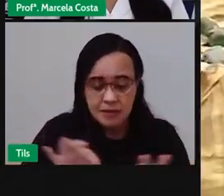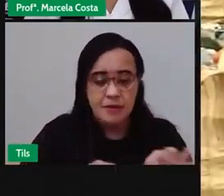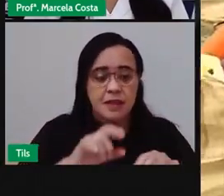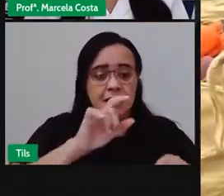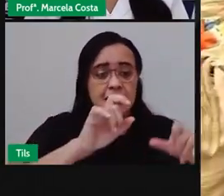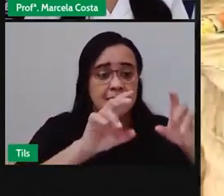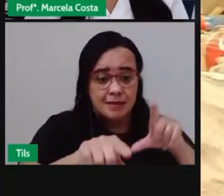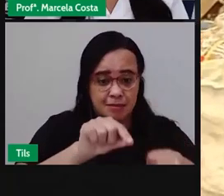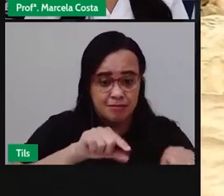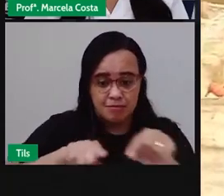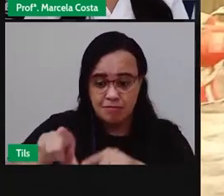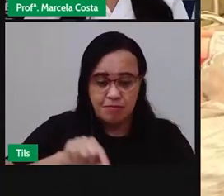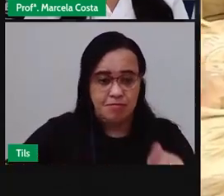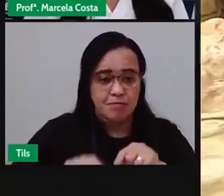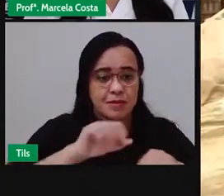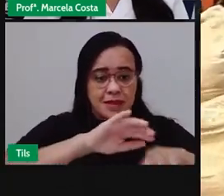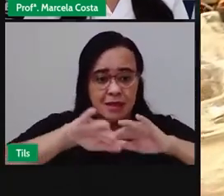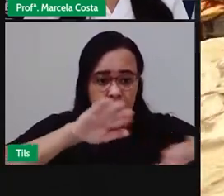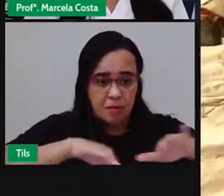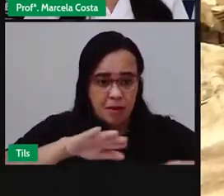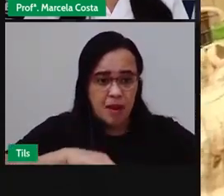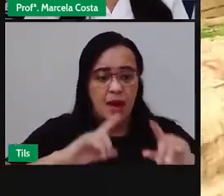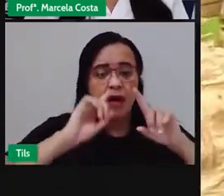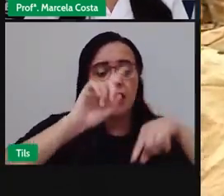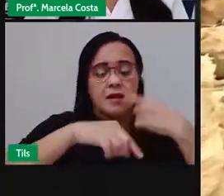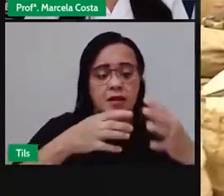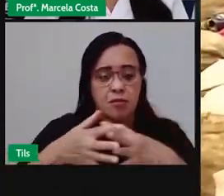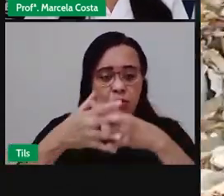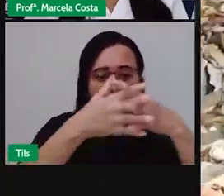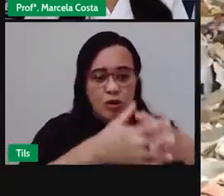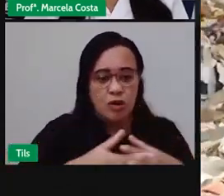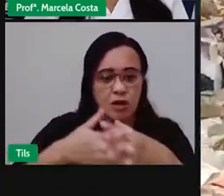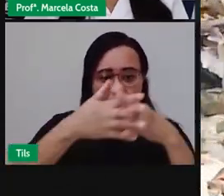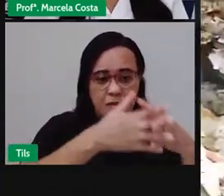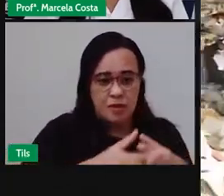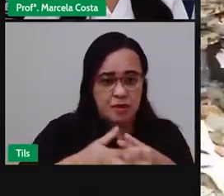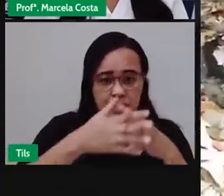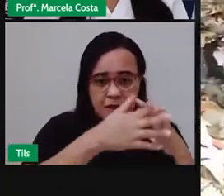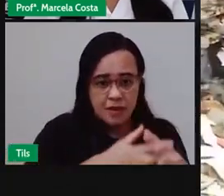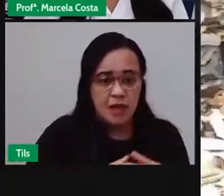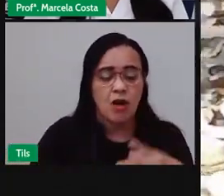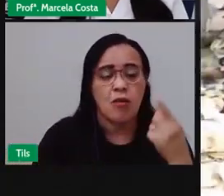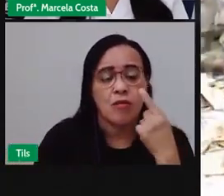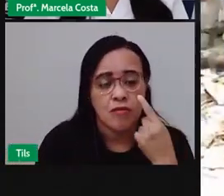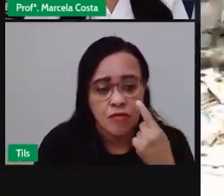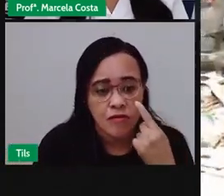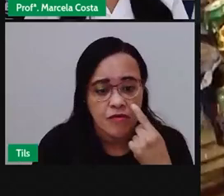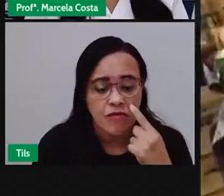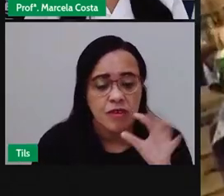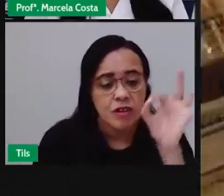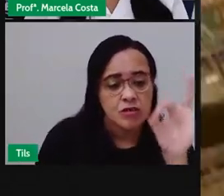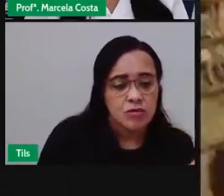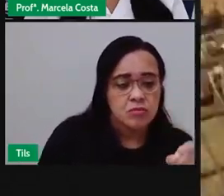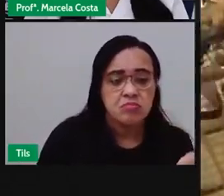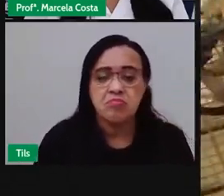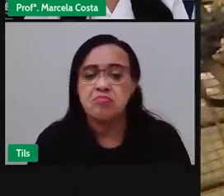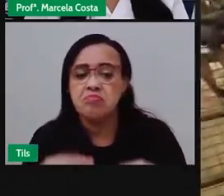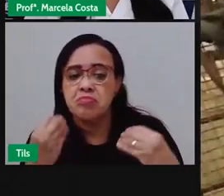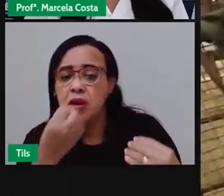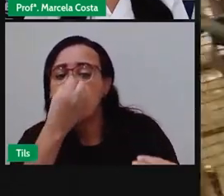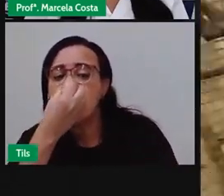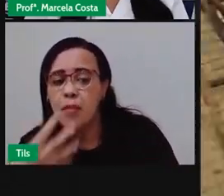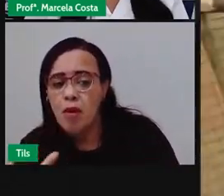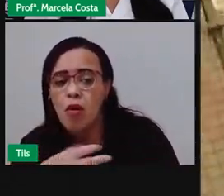da cooperativa e leva aí chega lá a gente tria de novo que aqui é só o básico aí lá a gente